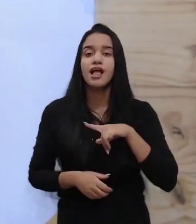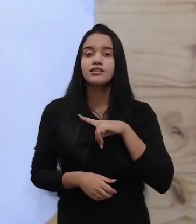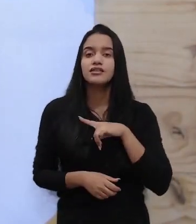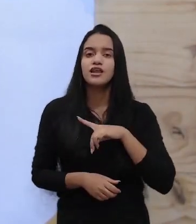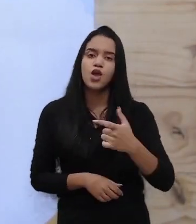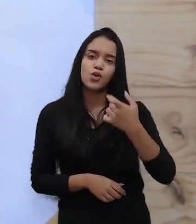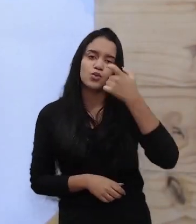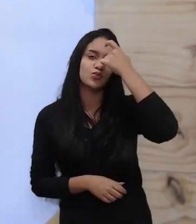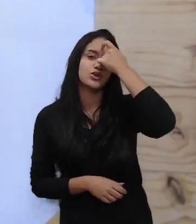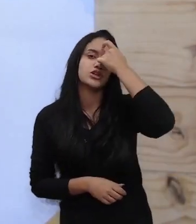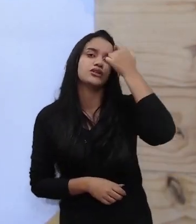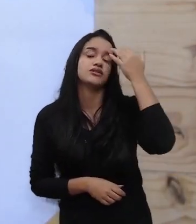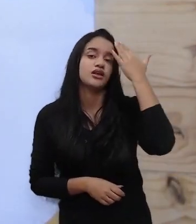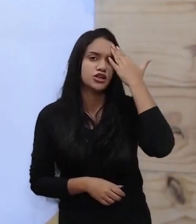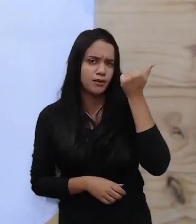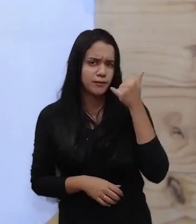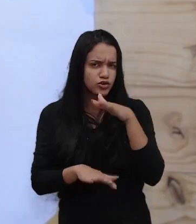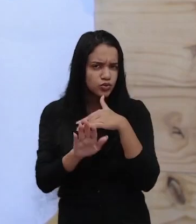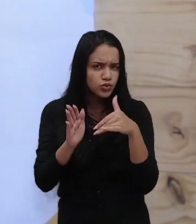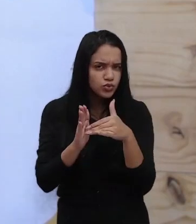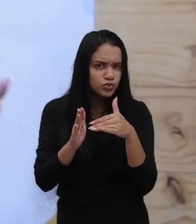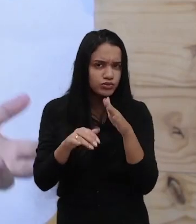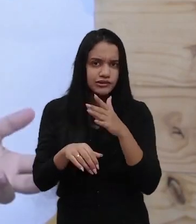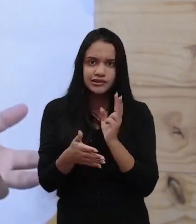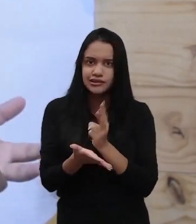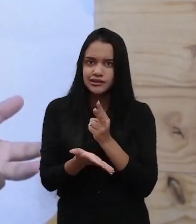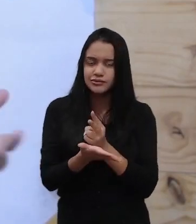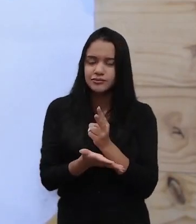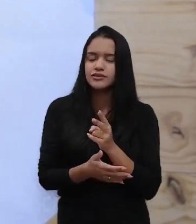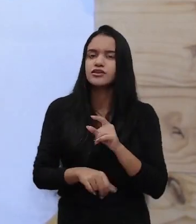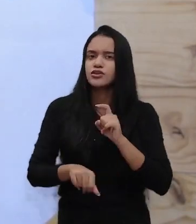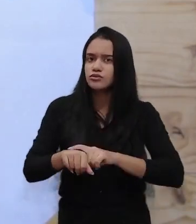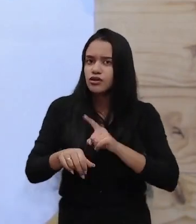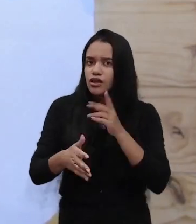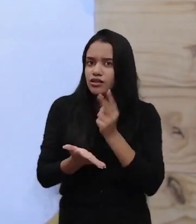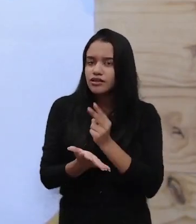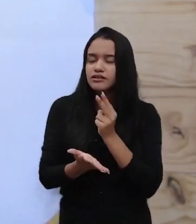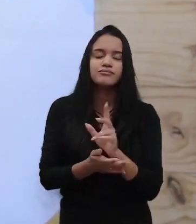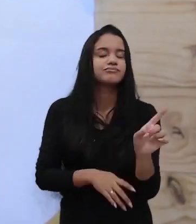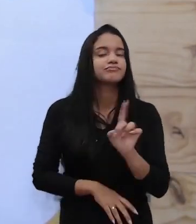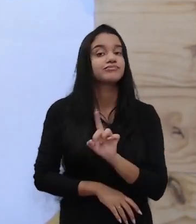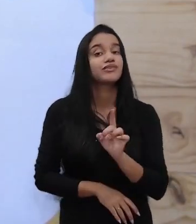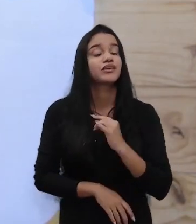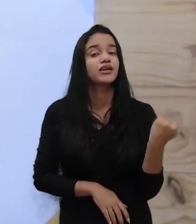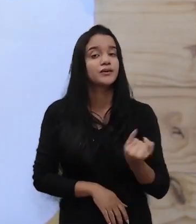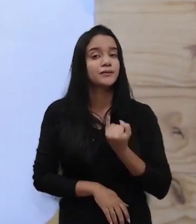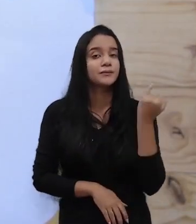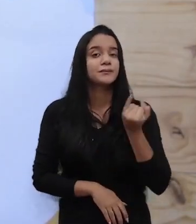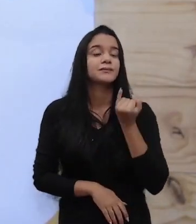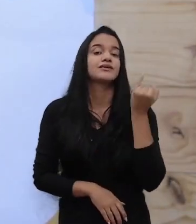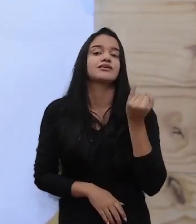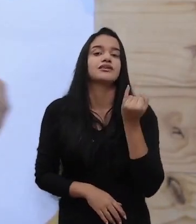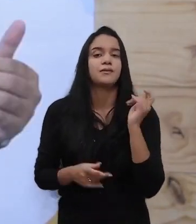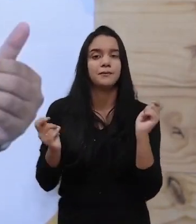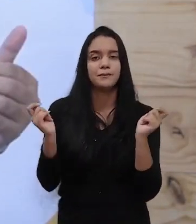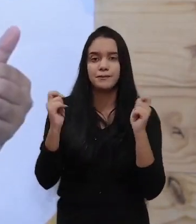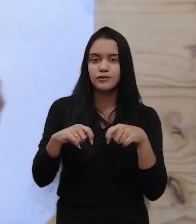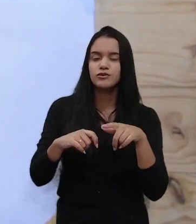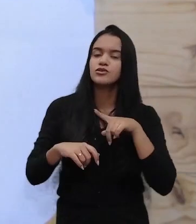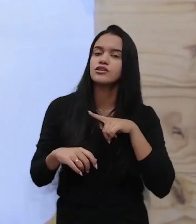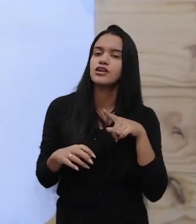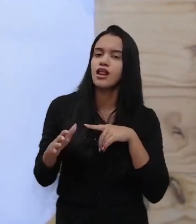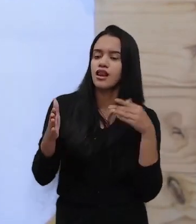consciência de si que ele não sabe de tudo, em todo tempo, a toda hora. É importante que ele saiba exatamente que possui certas